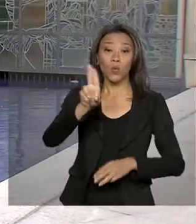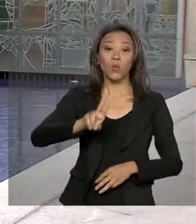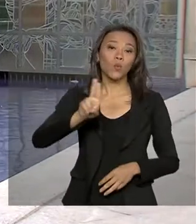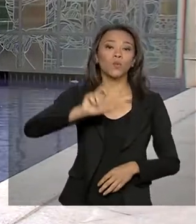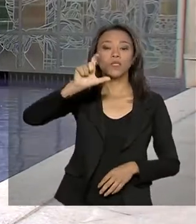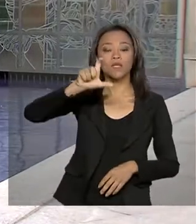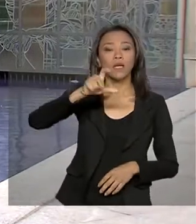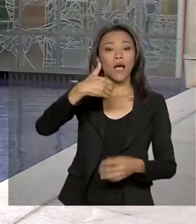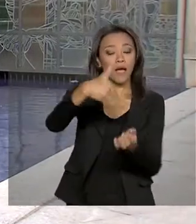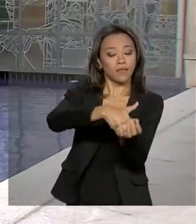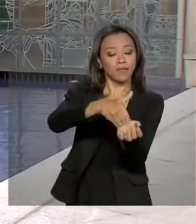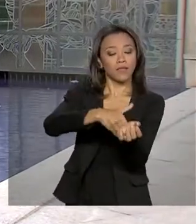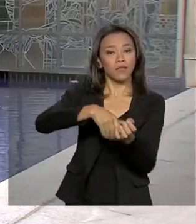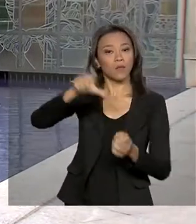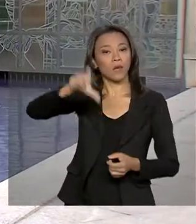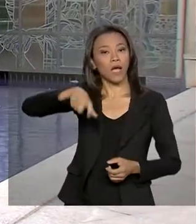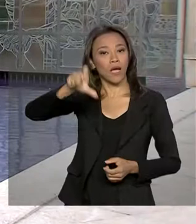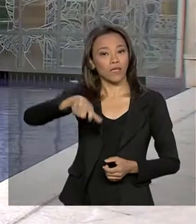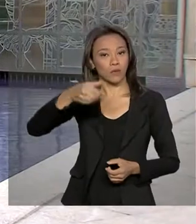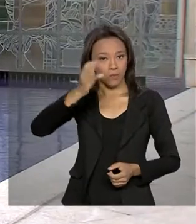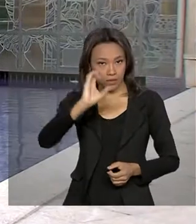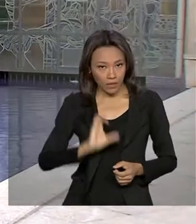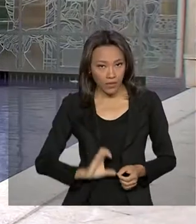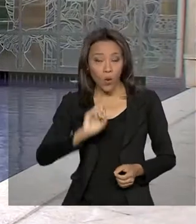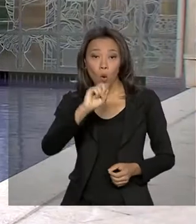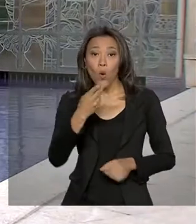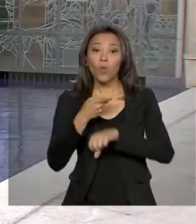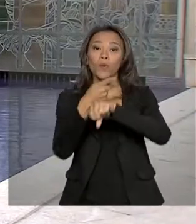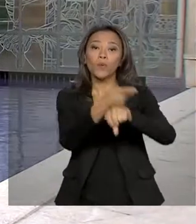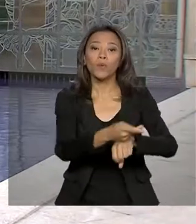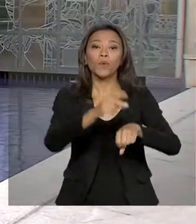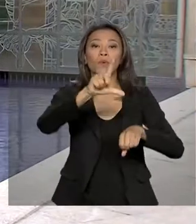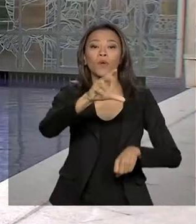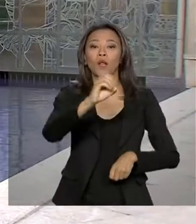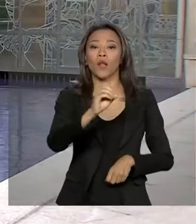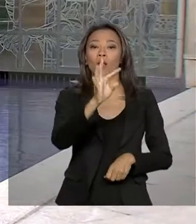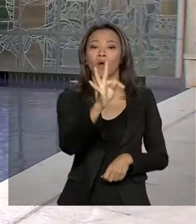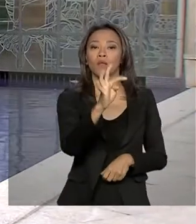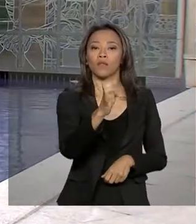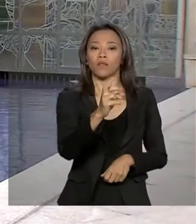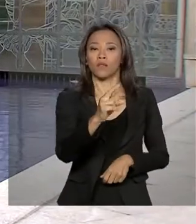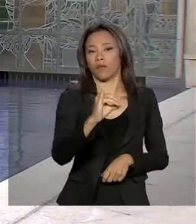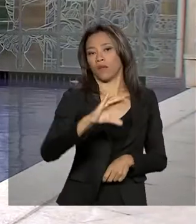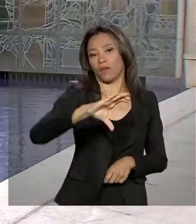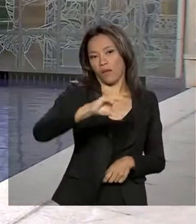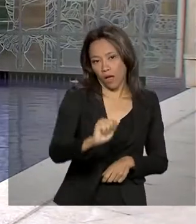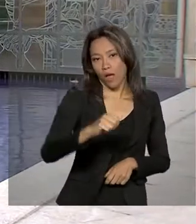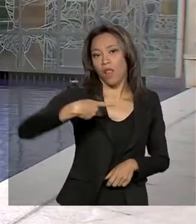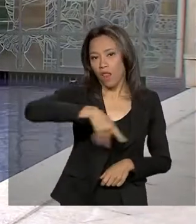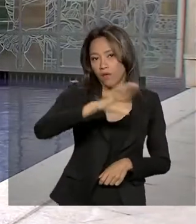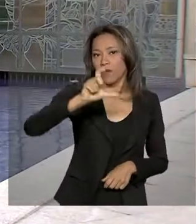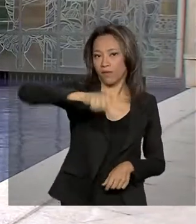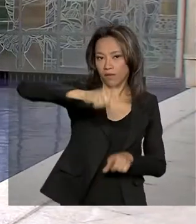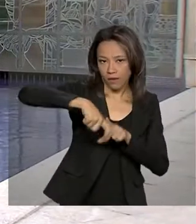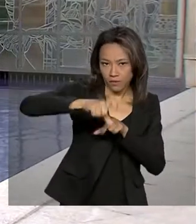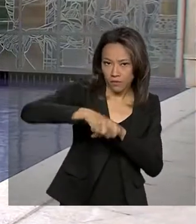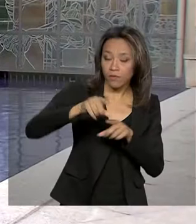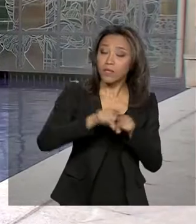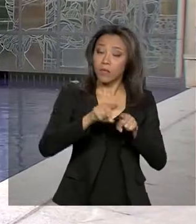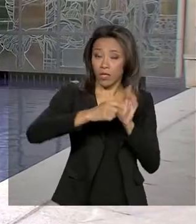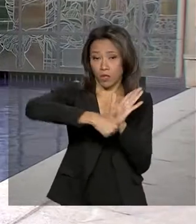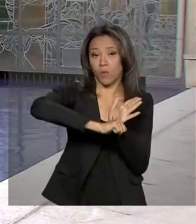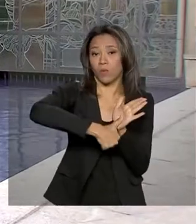cartão cidadão ou nas casas lotéricas usando também a senha do cartão cidadão e levando o documento de